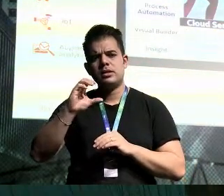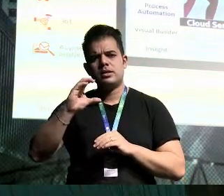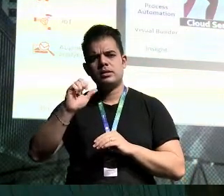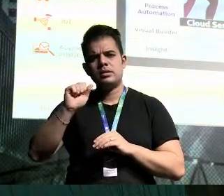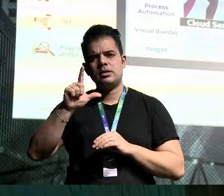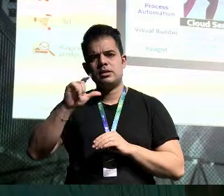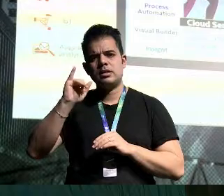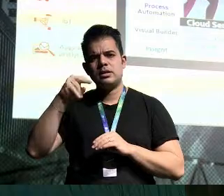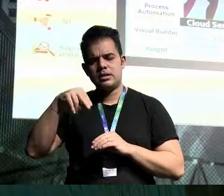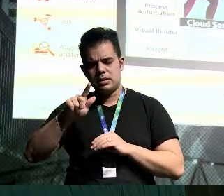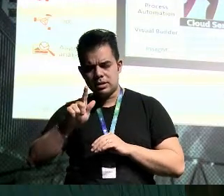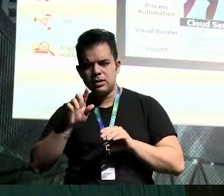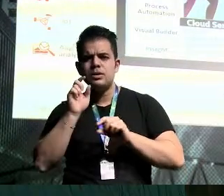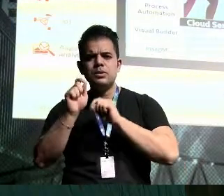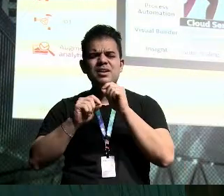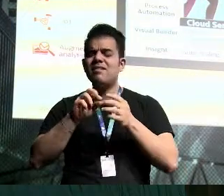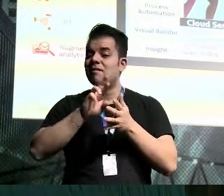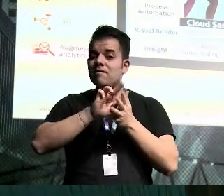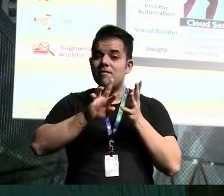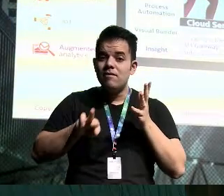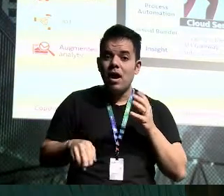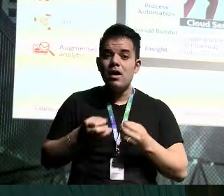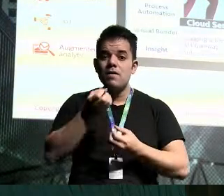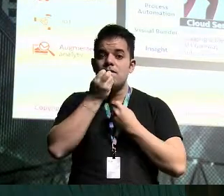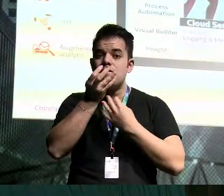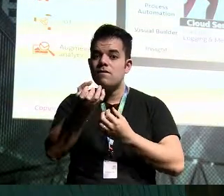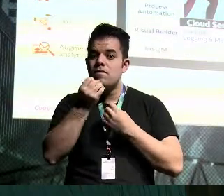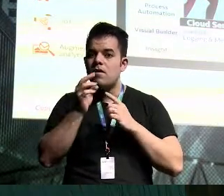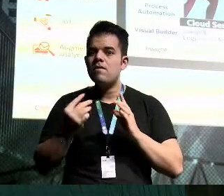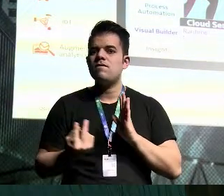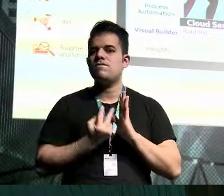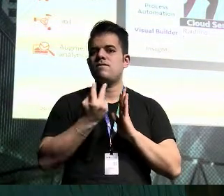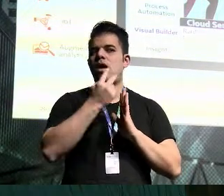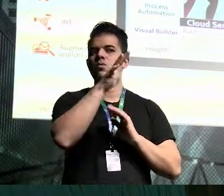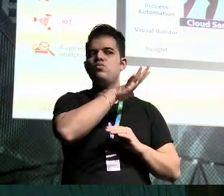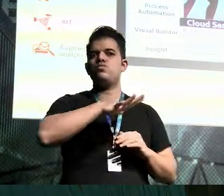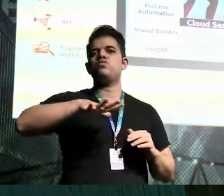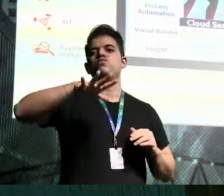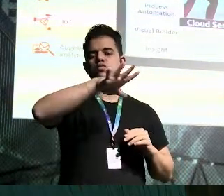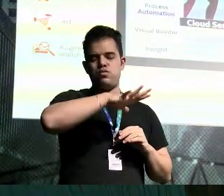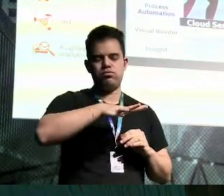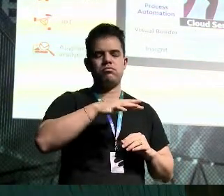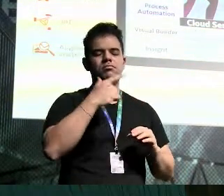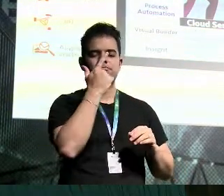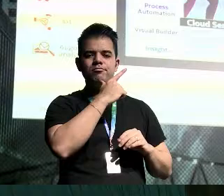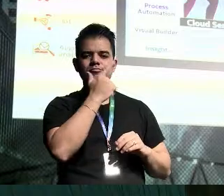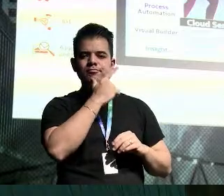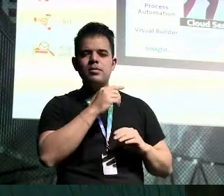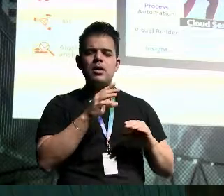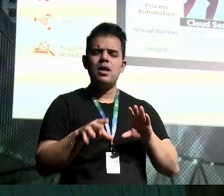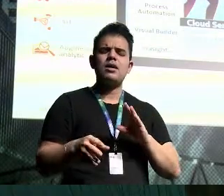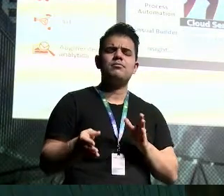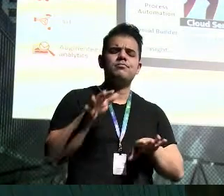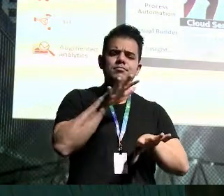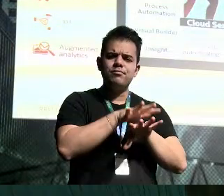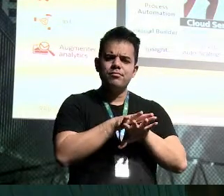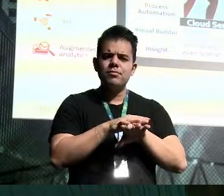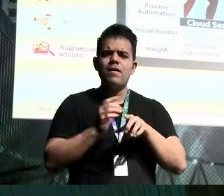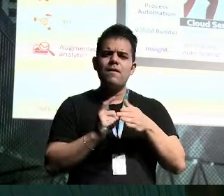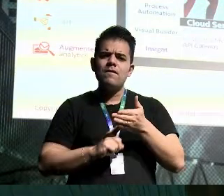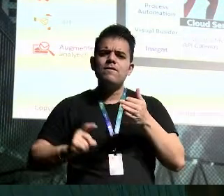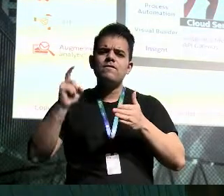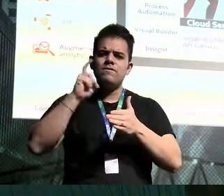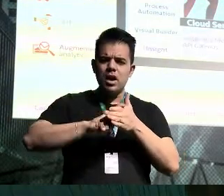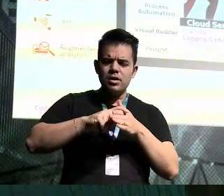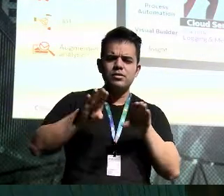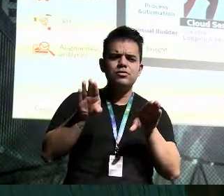valiosas quanto ao desempenho, quanto ao que está acontecendo no seu ambiente. o file server, integração, functions e